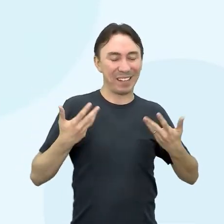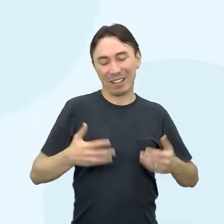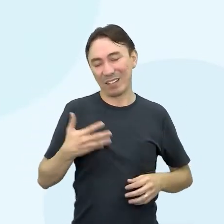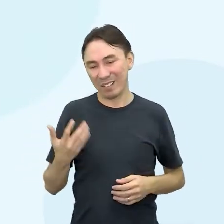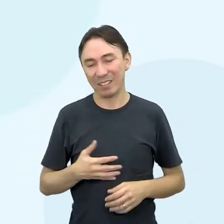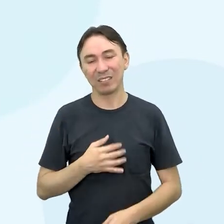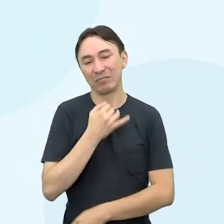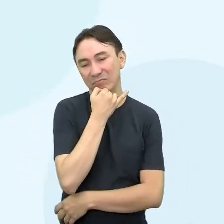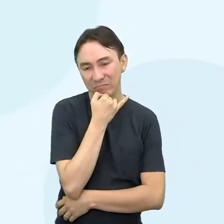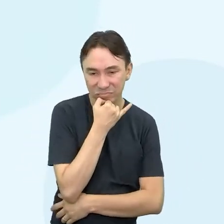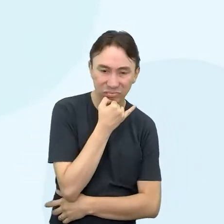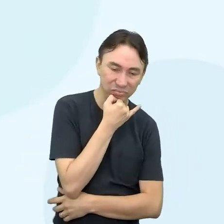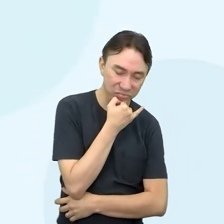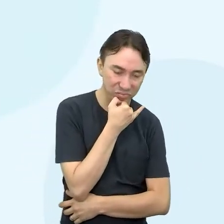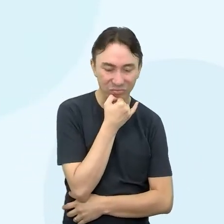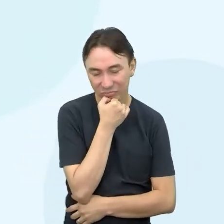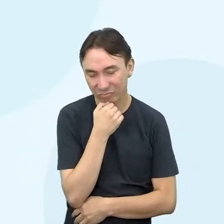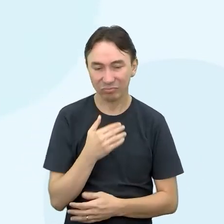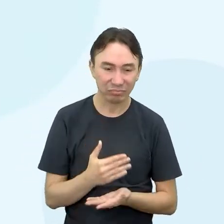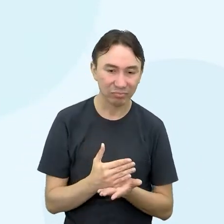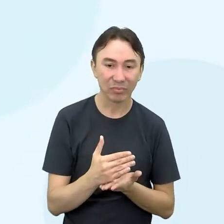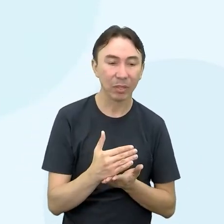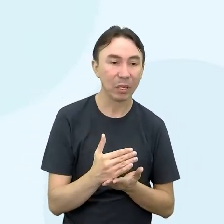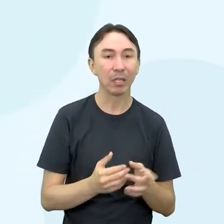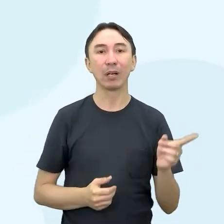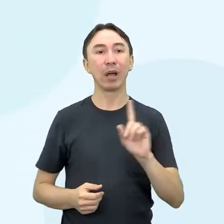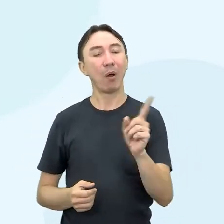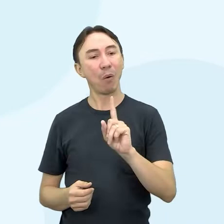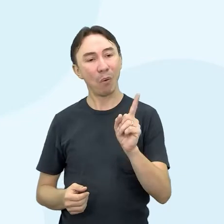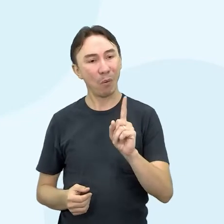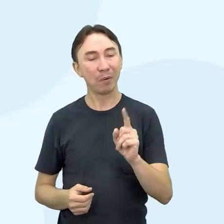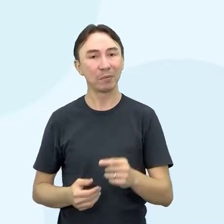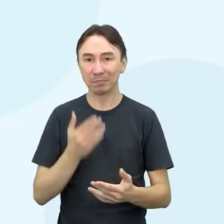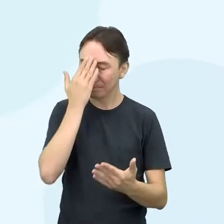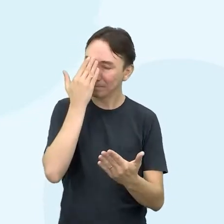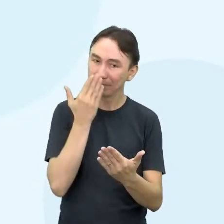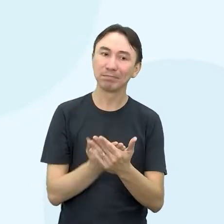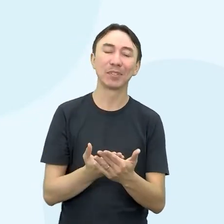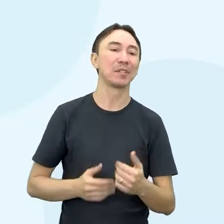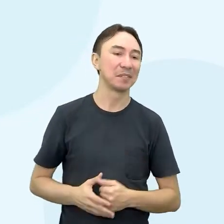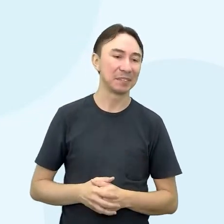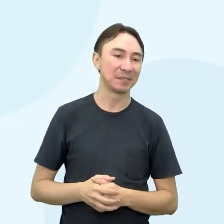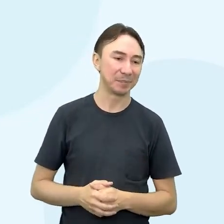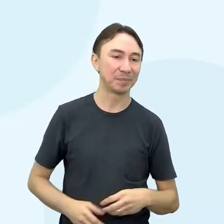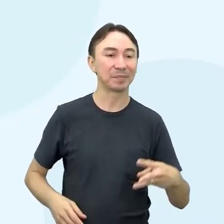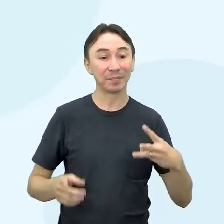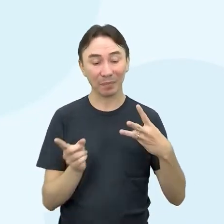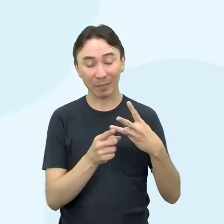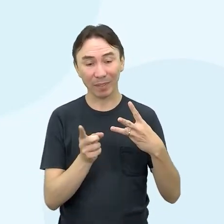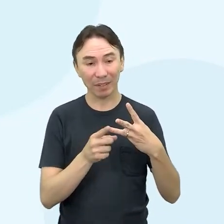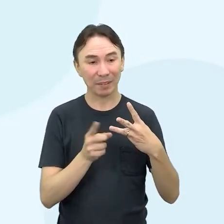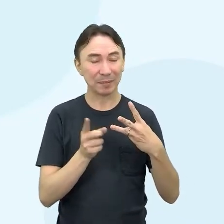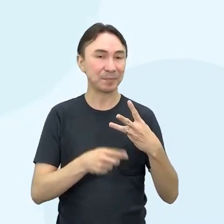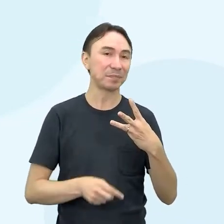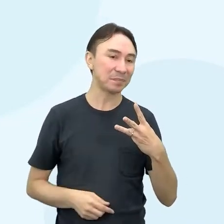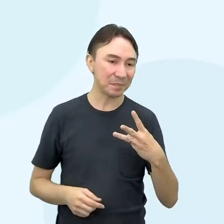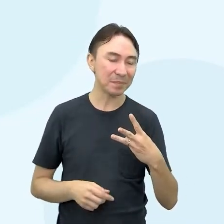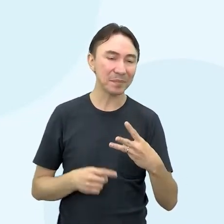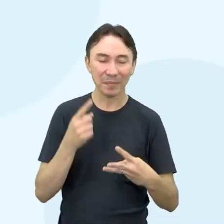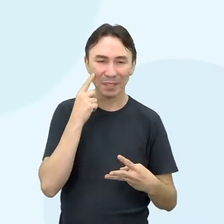começar esse empreendimento. Ele tem que estar acreditando nisso daí, né? Realização. Ele tem que se sentir